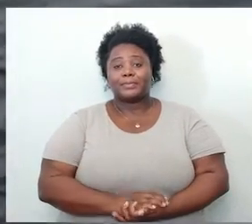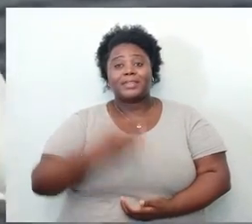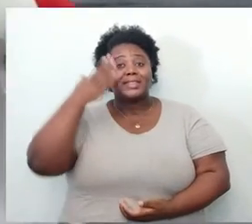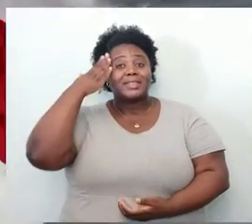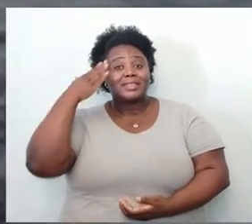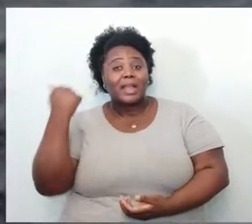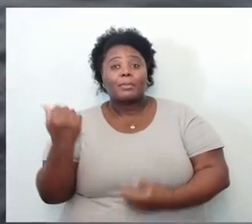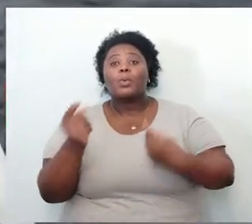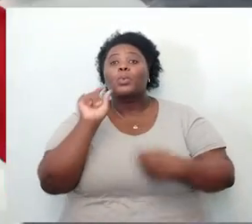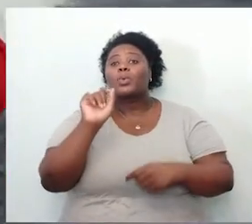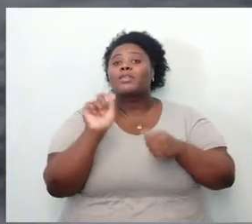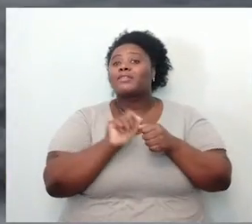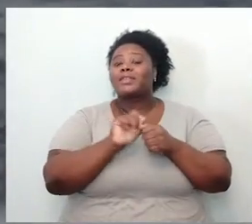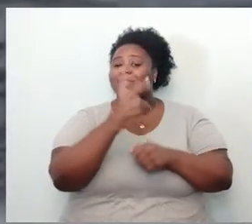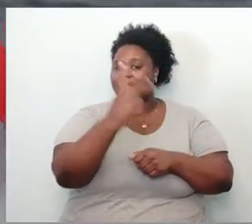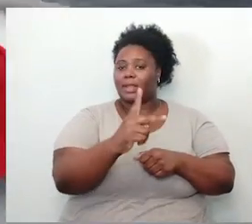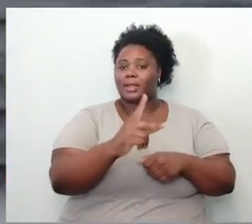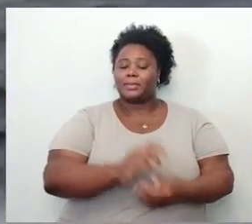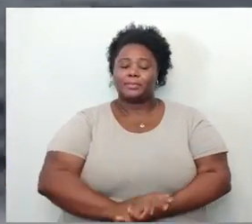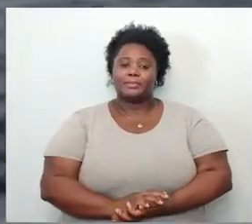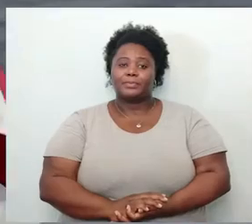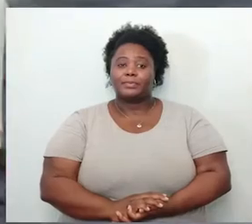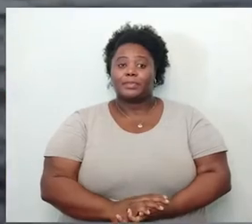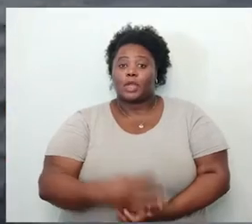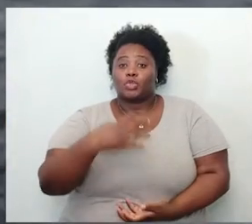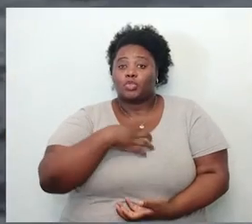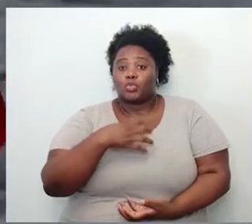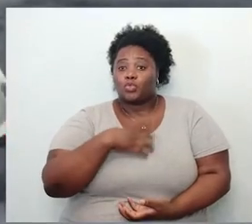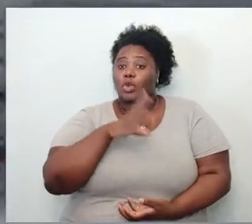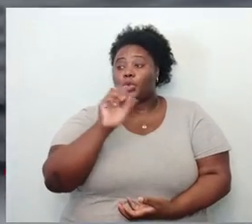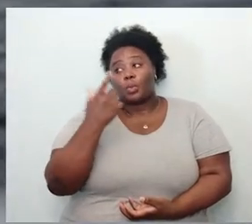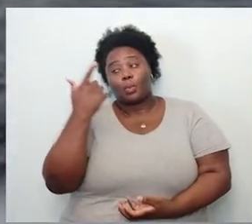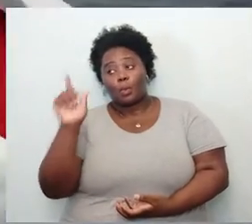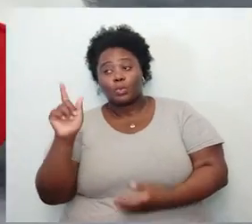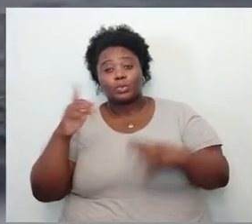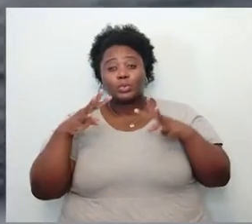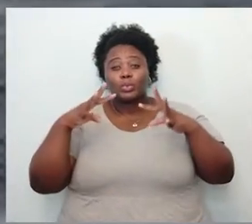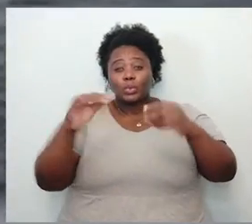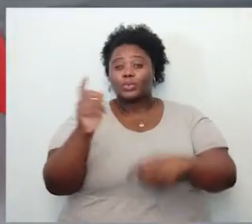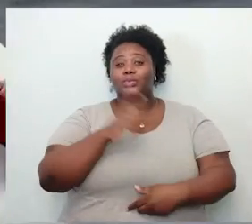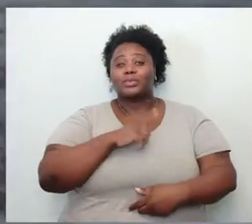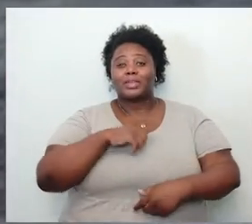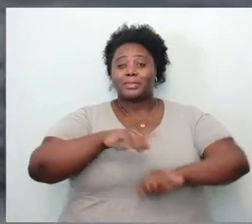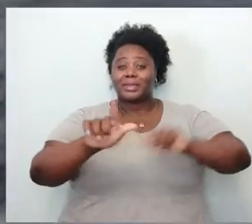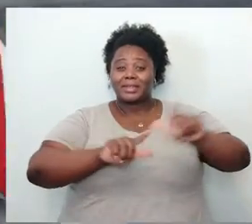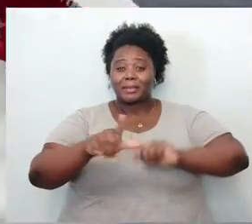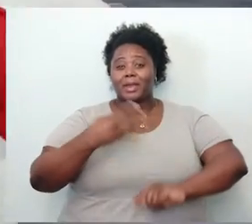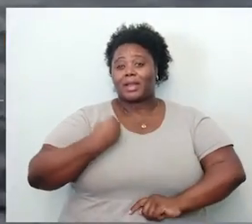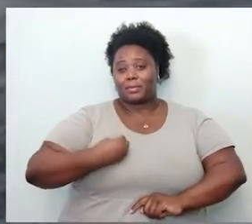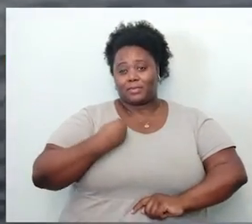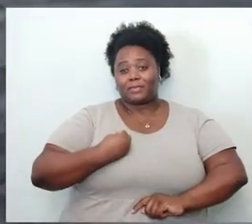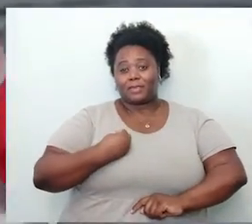sabermos o que fazer dela. De uma maneira ou de outra, todos temos que trabalhar para viver.